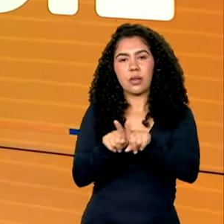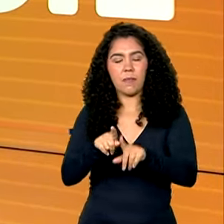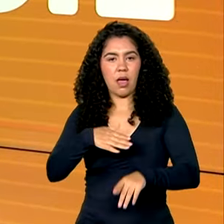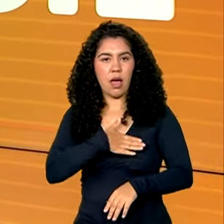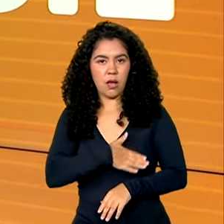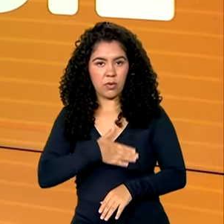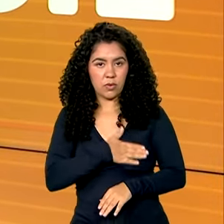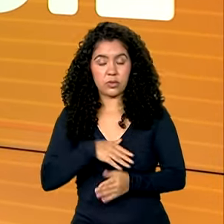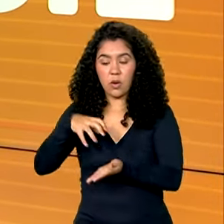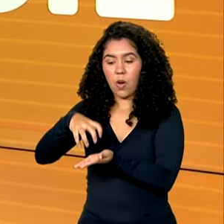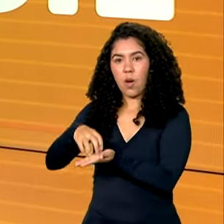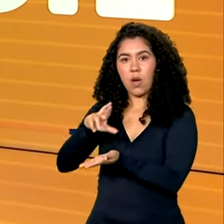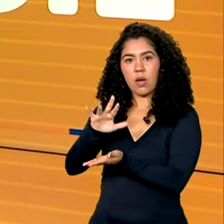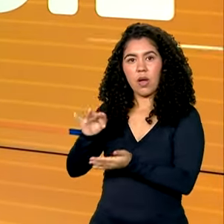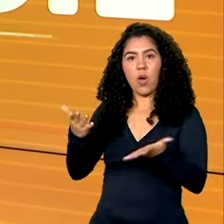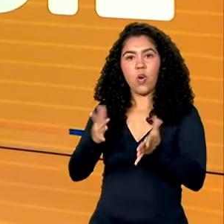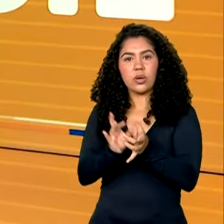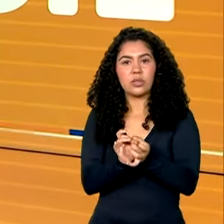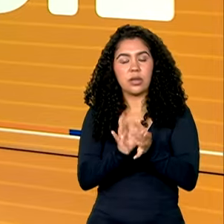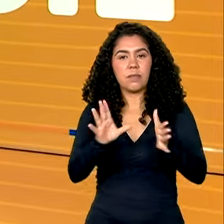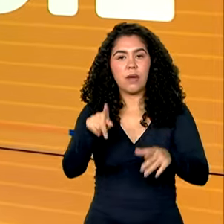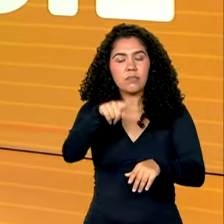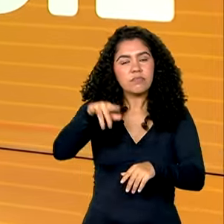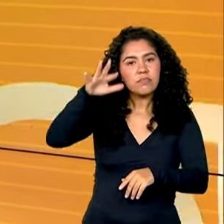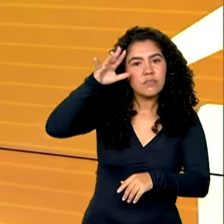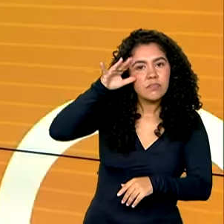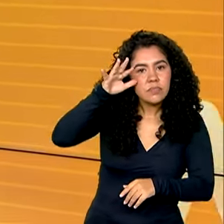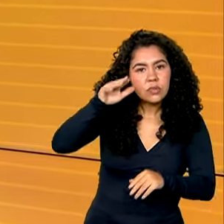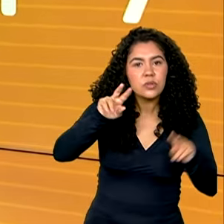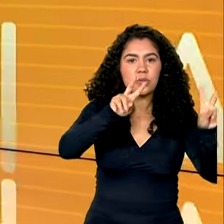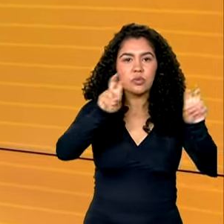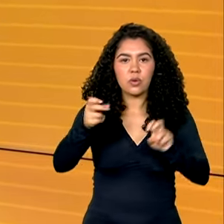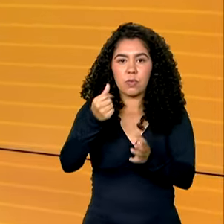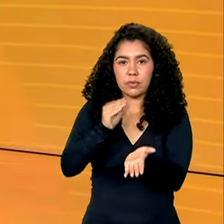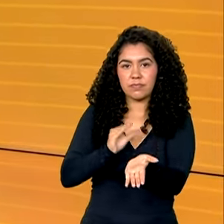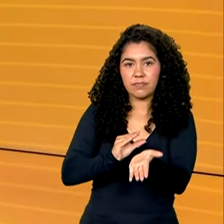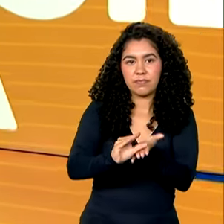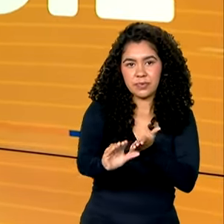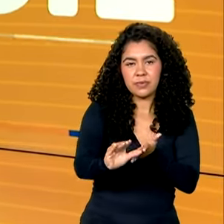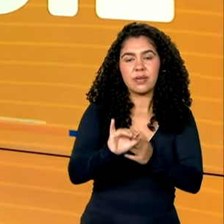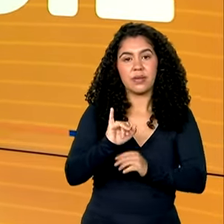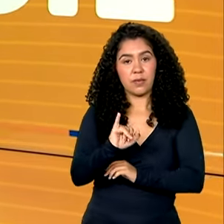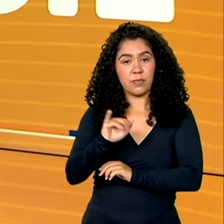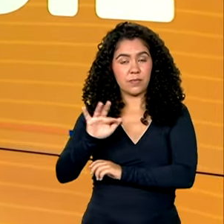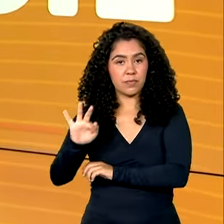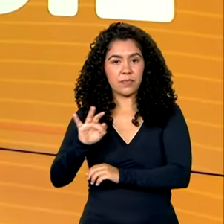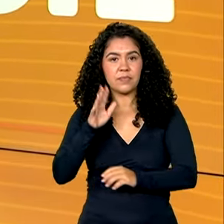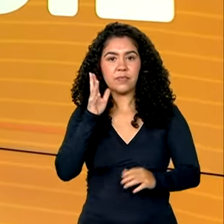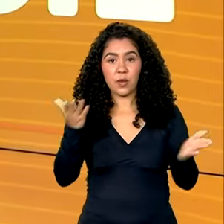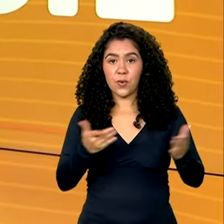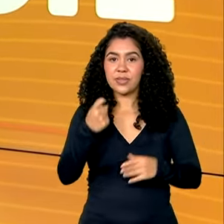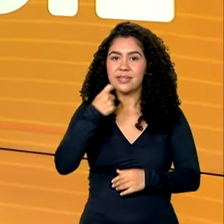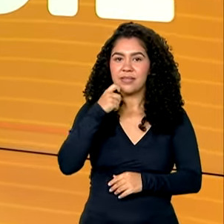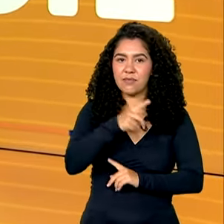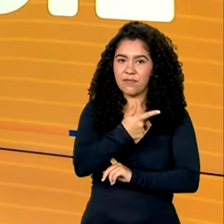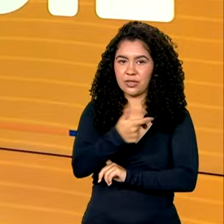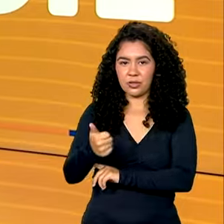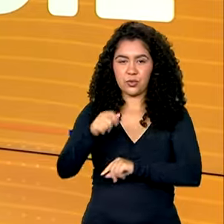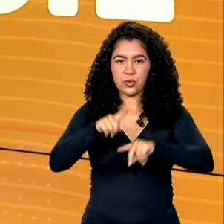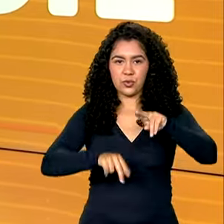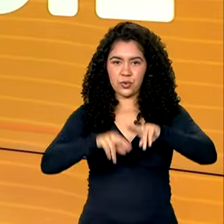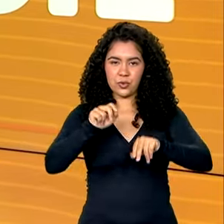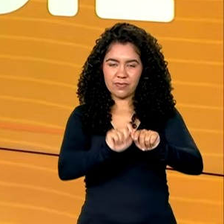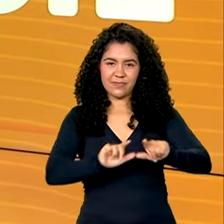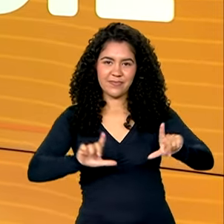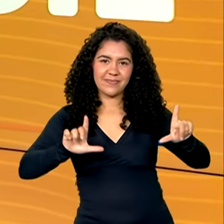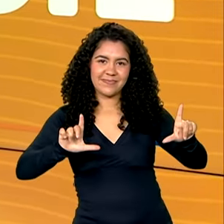Receita Federal libera hoje a consulta ao segundo lote do Imposto de Renda. Sexta-feira, 21 de junho. O Brasil em Dia começa